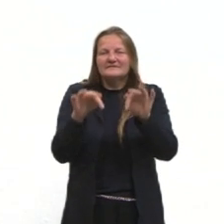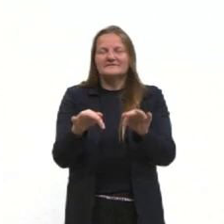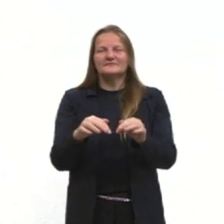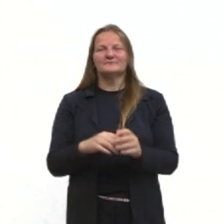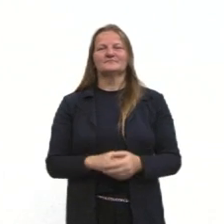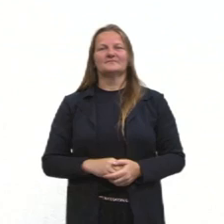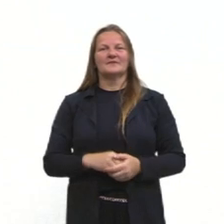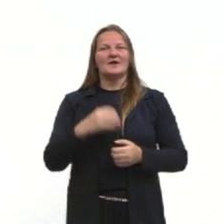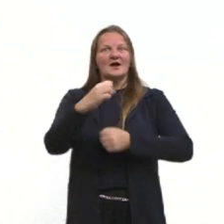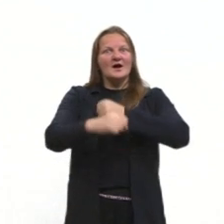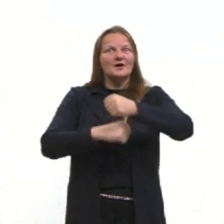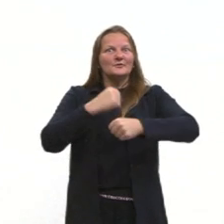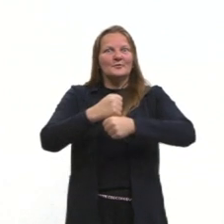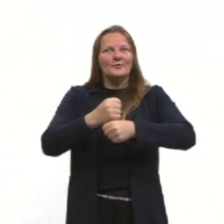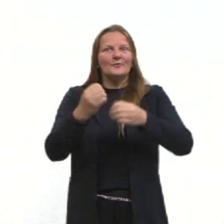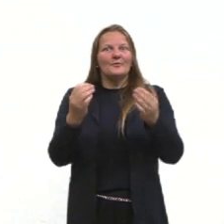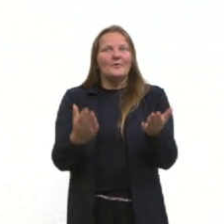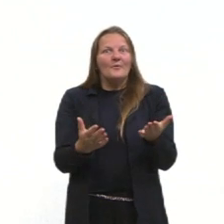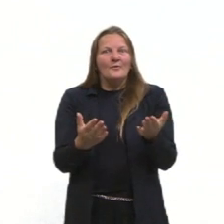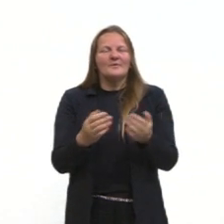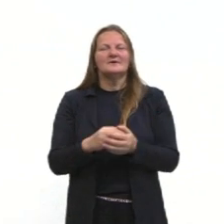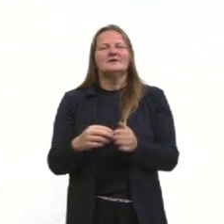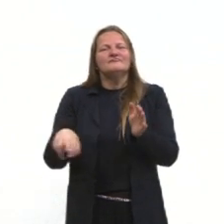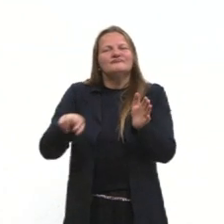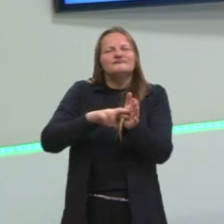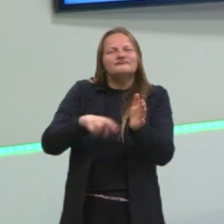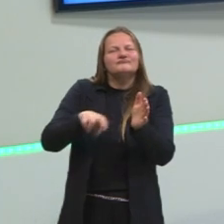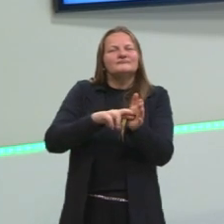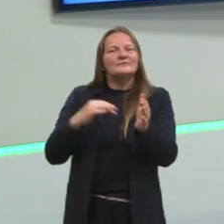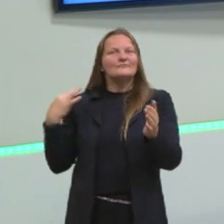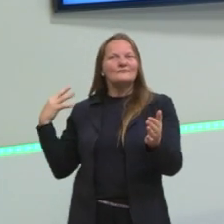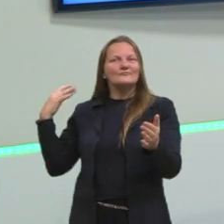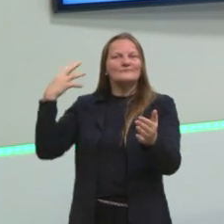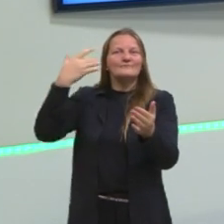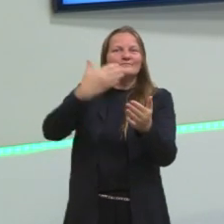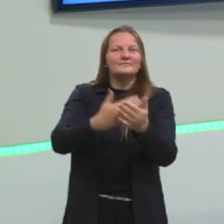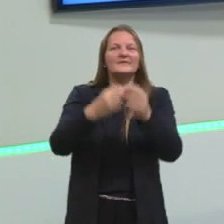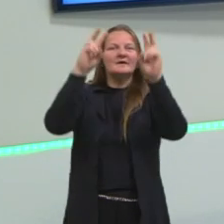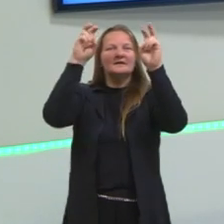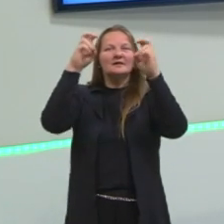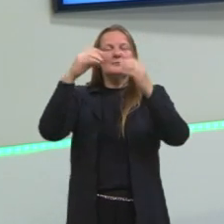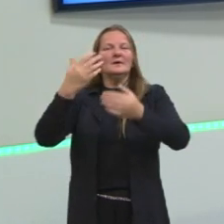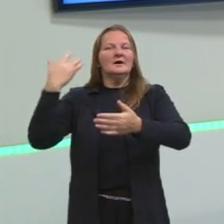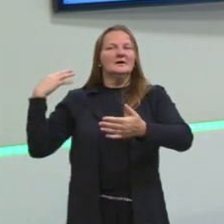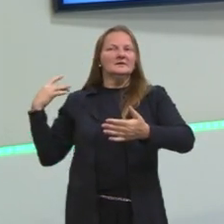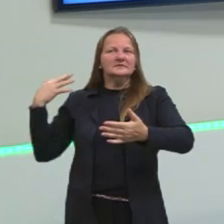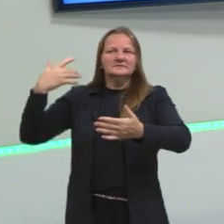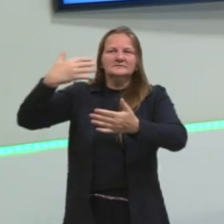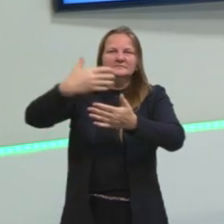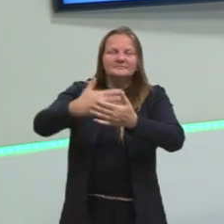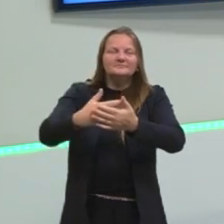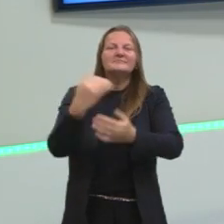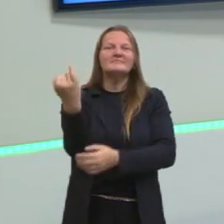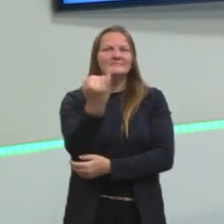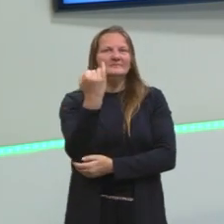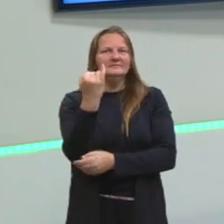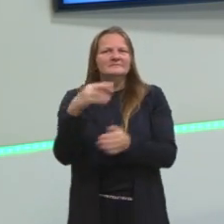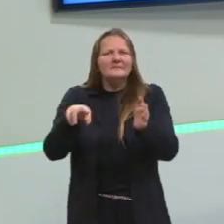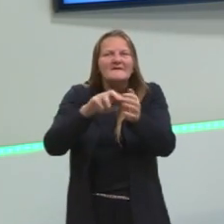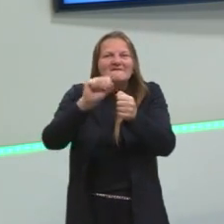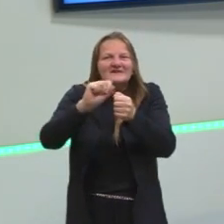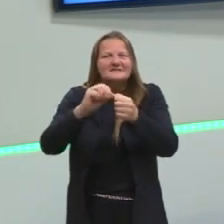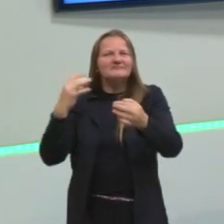este ano, nós vamos revisar os temas que nós abordamos aqui. Achei importante fazer um